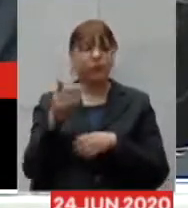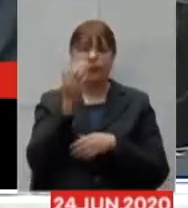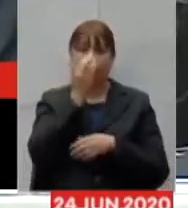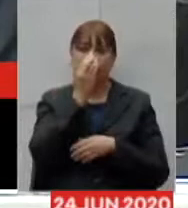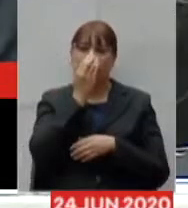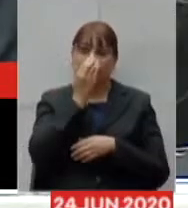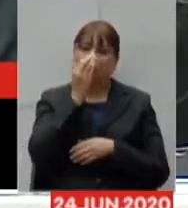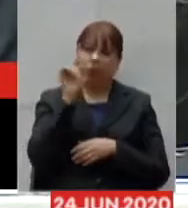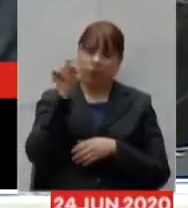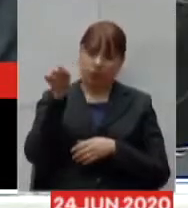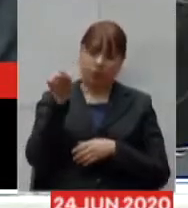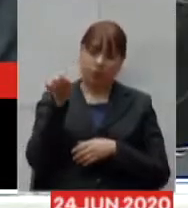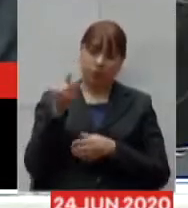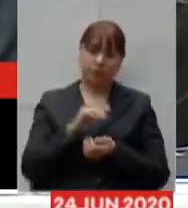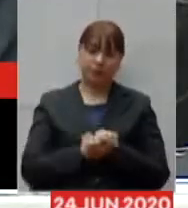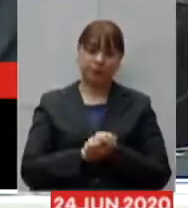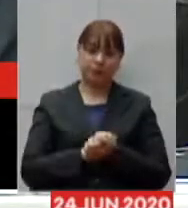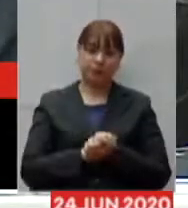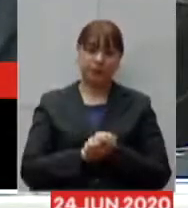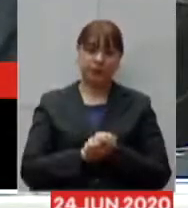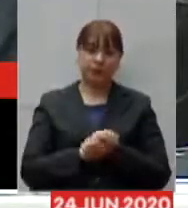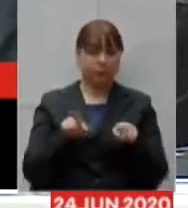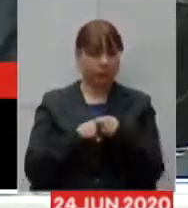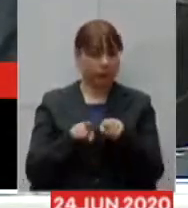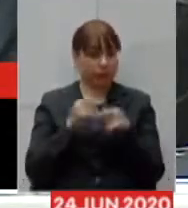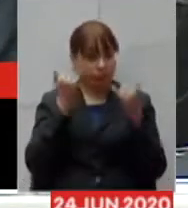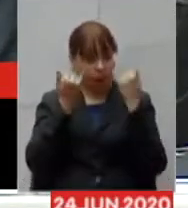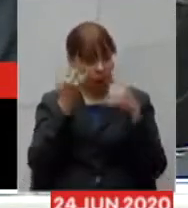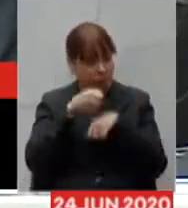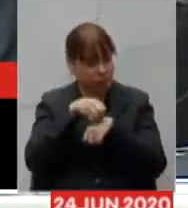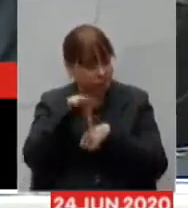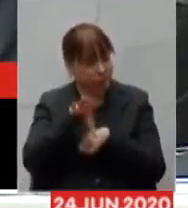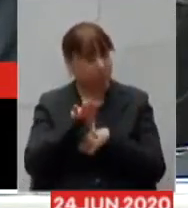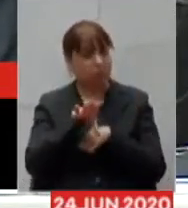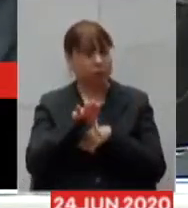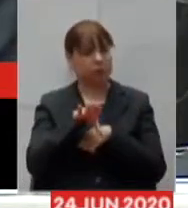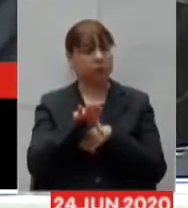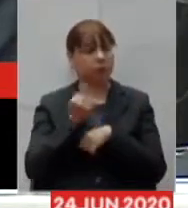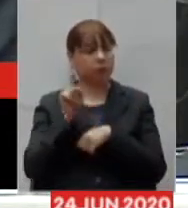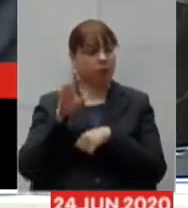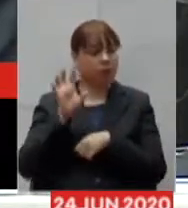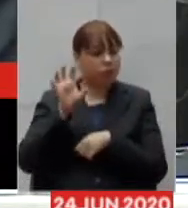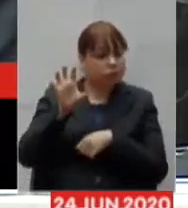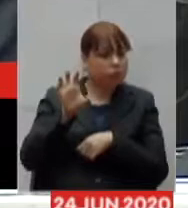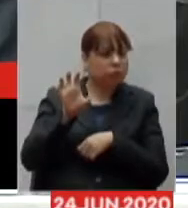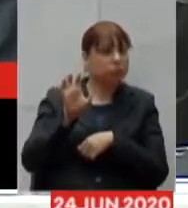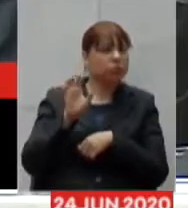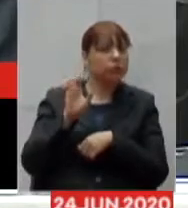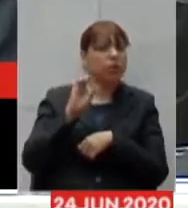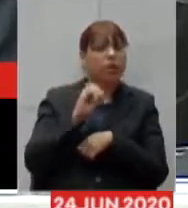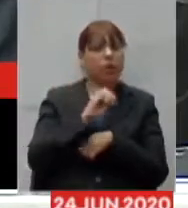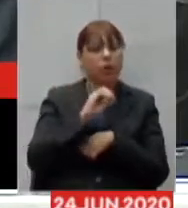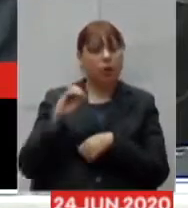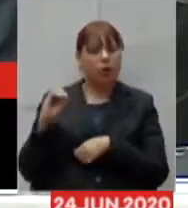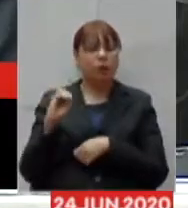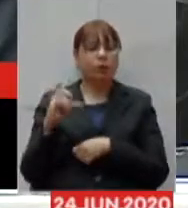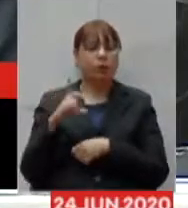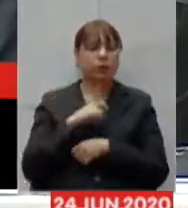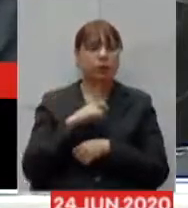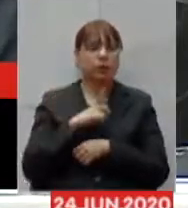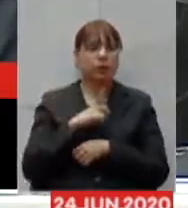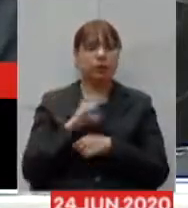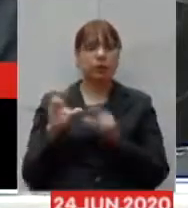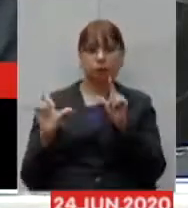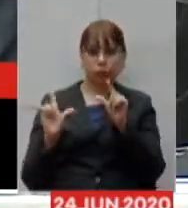chegarem aqui cabe uma informação porque a macro oeste ela teve uma até uma